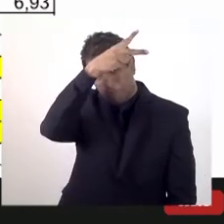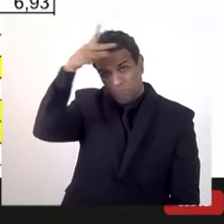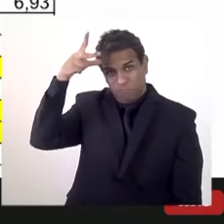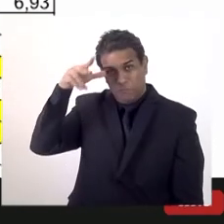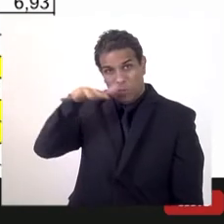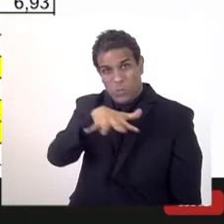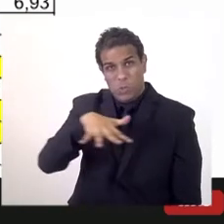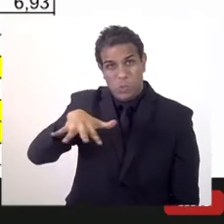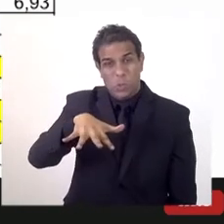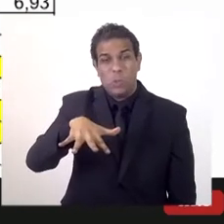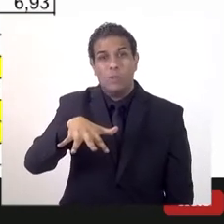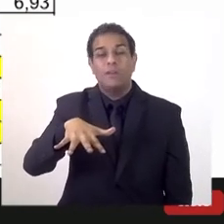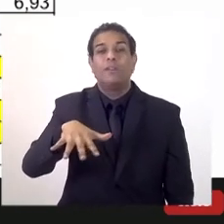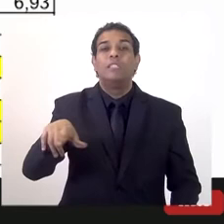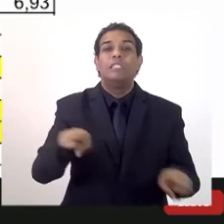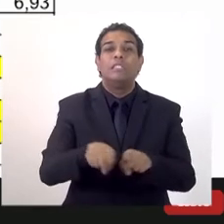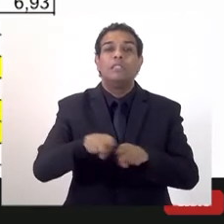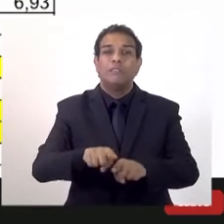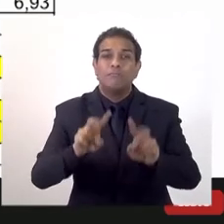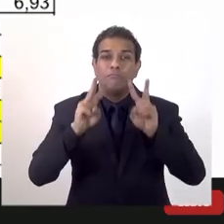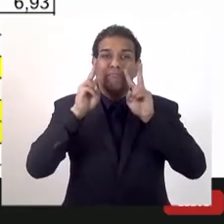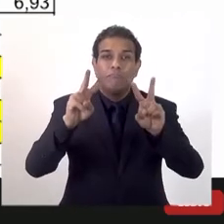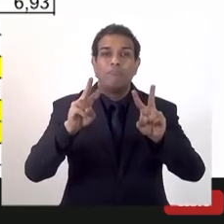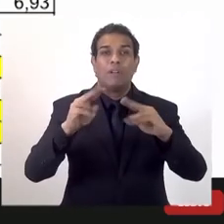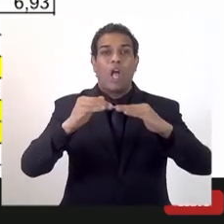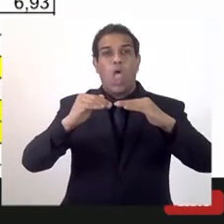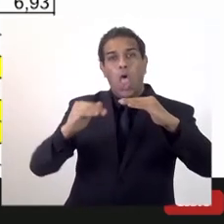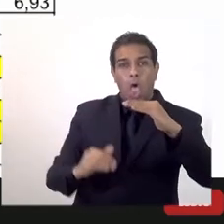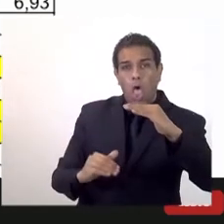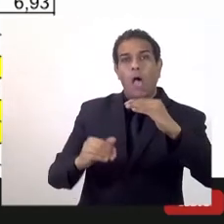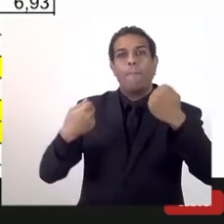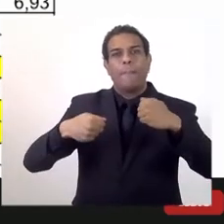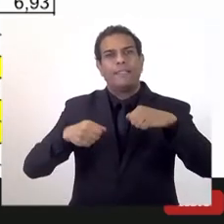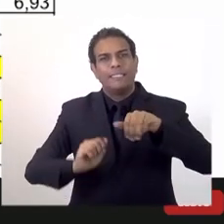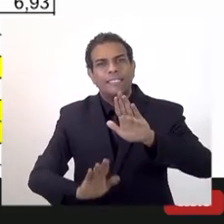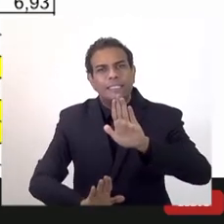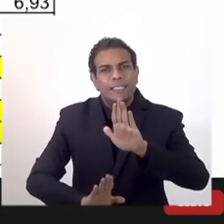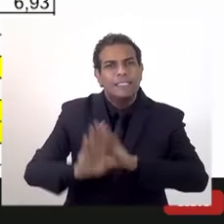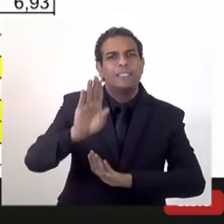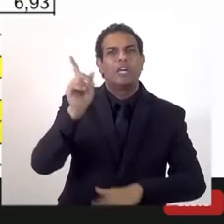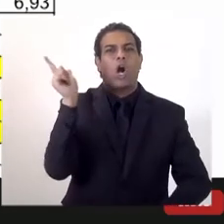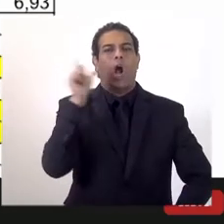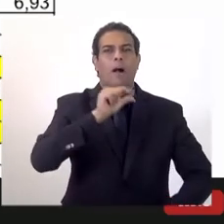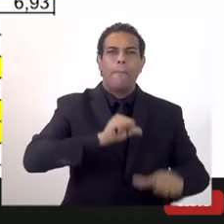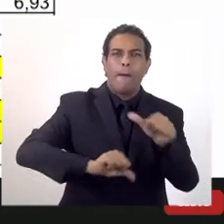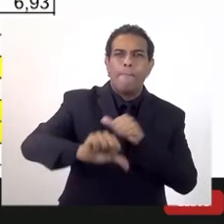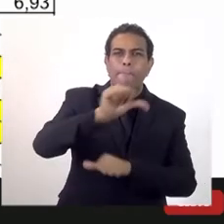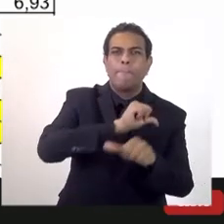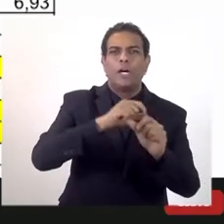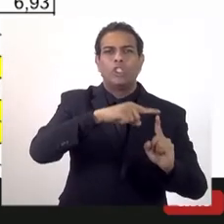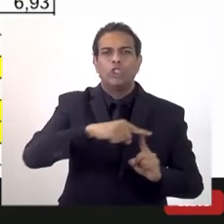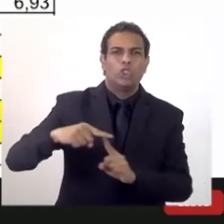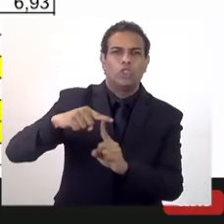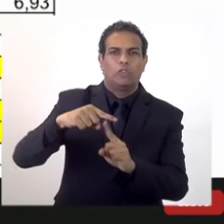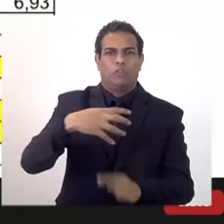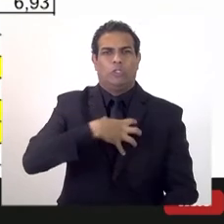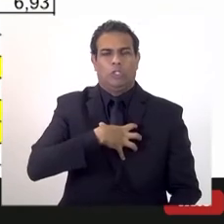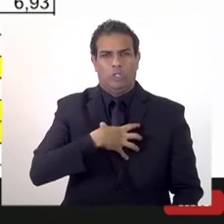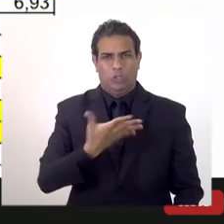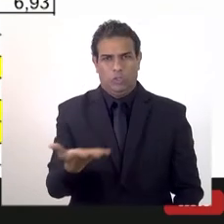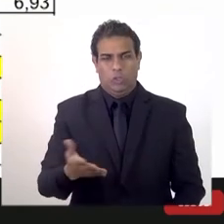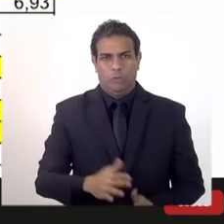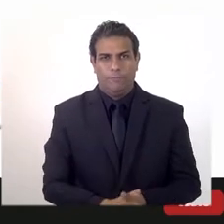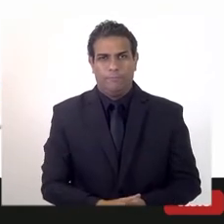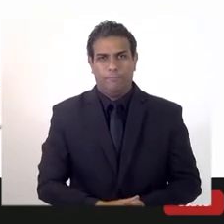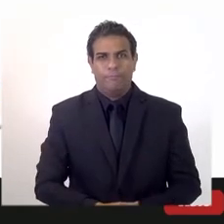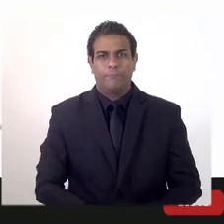habitantes no sul e sudeste, e a gente aparece ali na rabeira e a gente precisa modificar esse tipo de situação. Pode ir, por